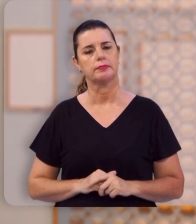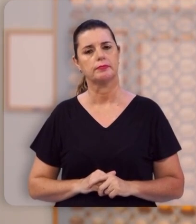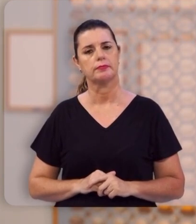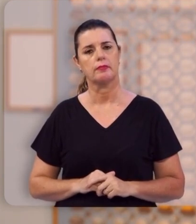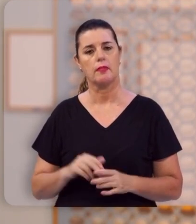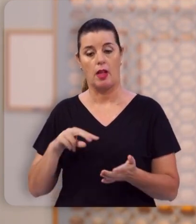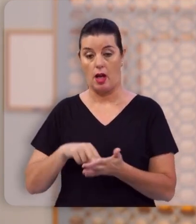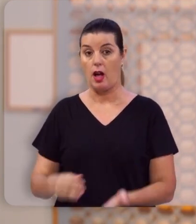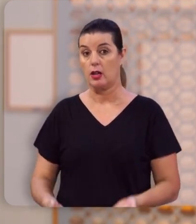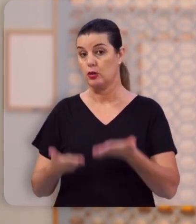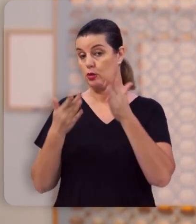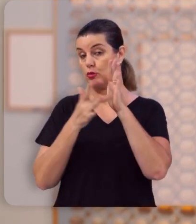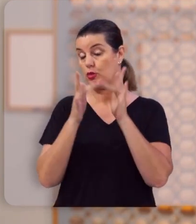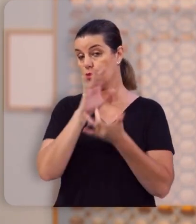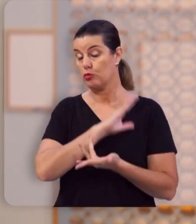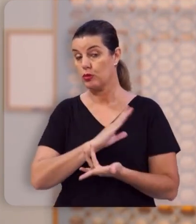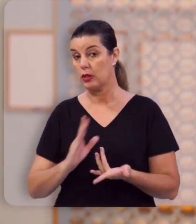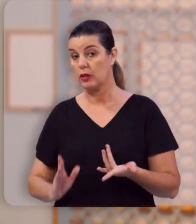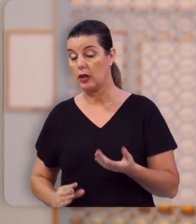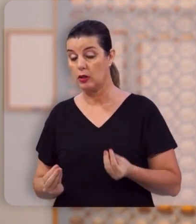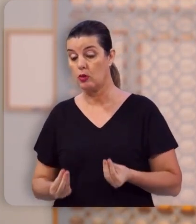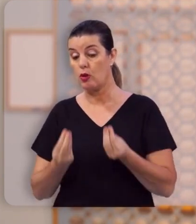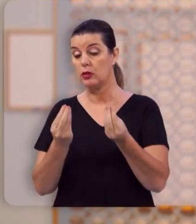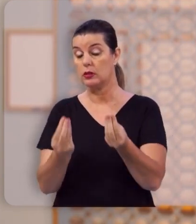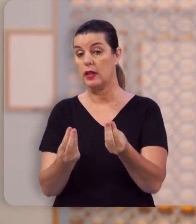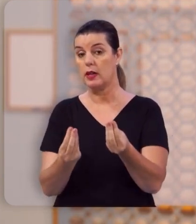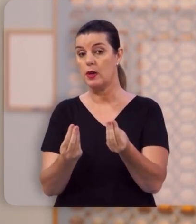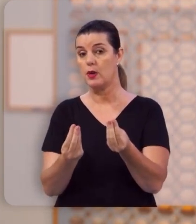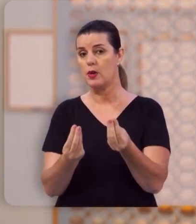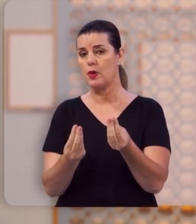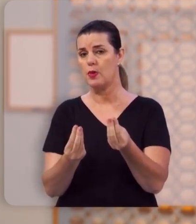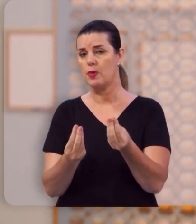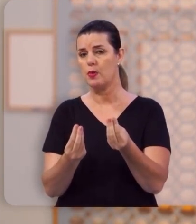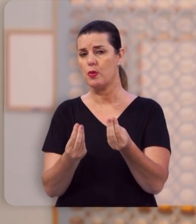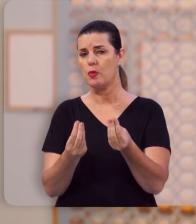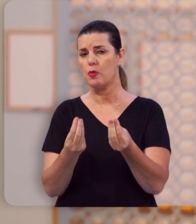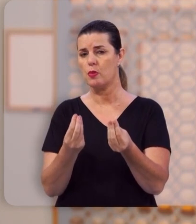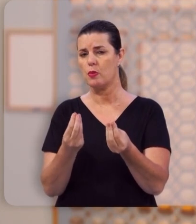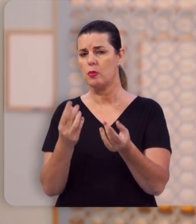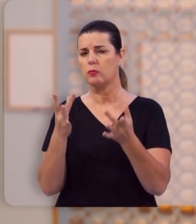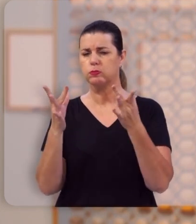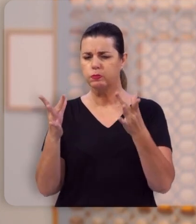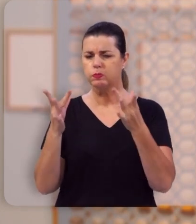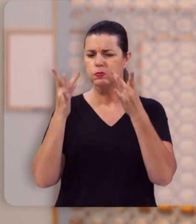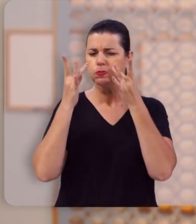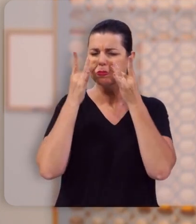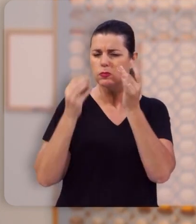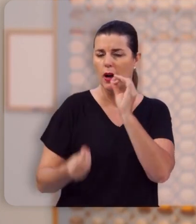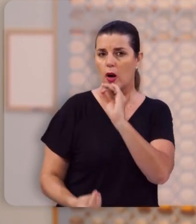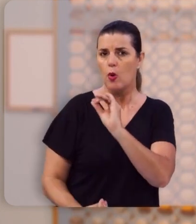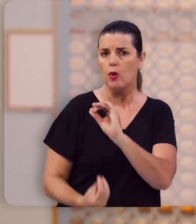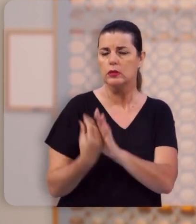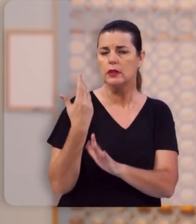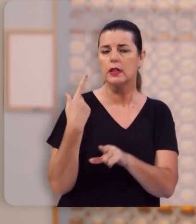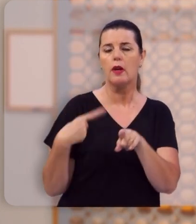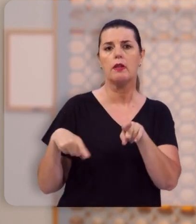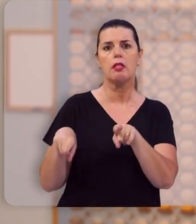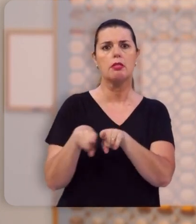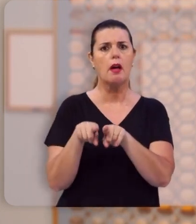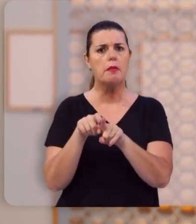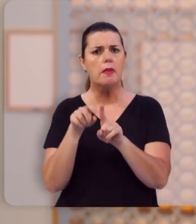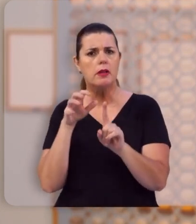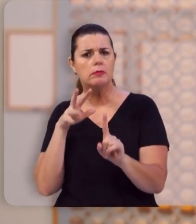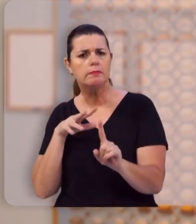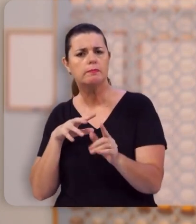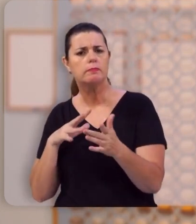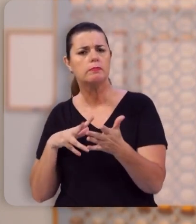A ressurreição de Cristo trouxe, não só uma evidência do fato, mas impactou, de tal